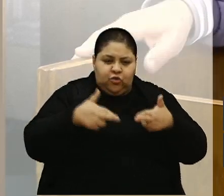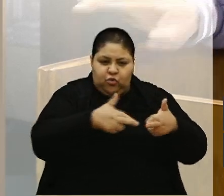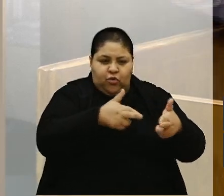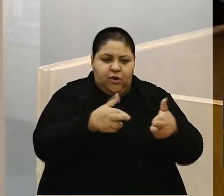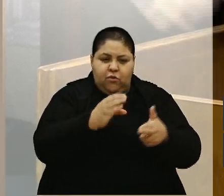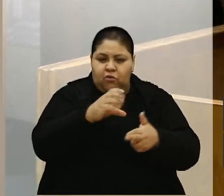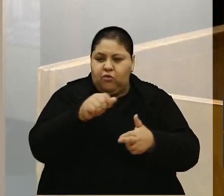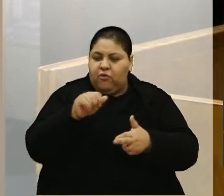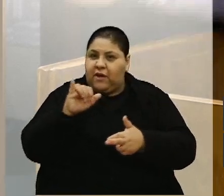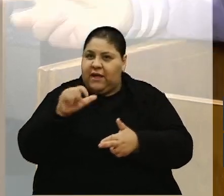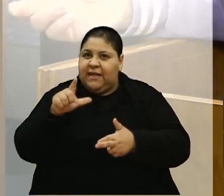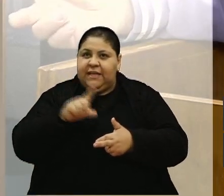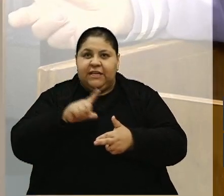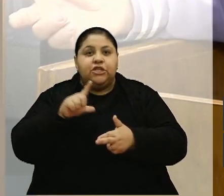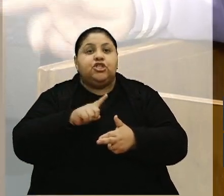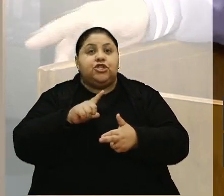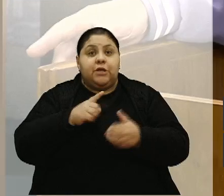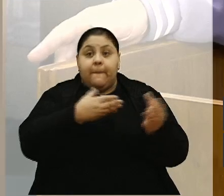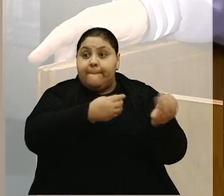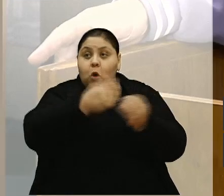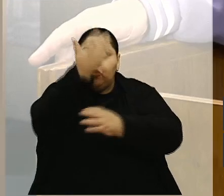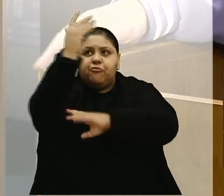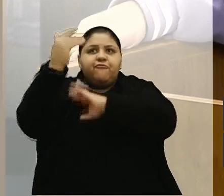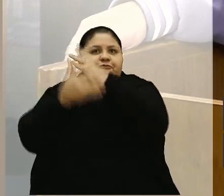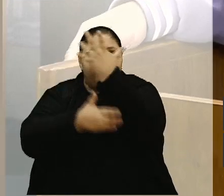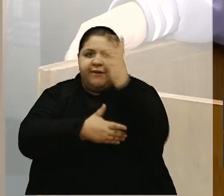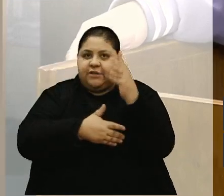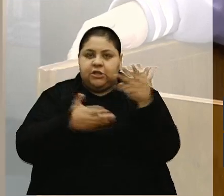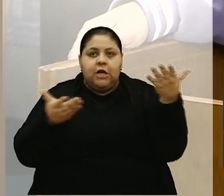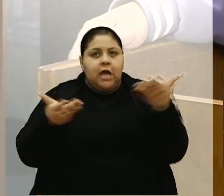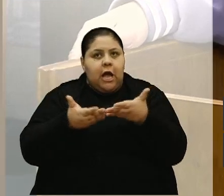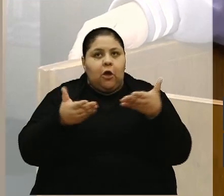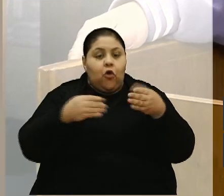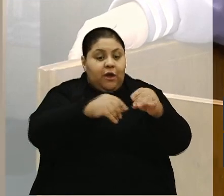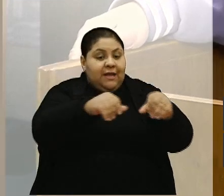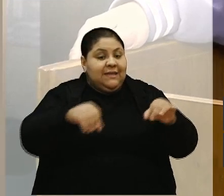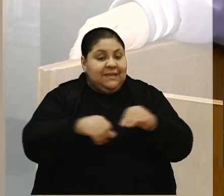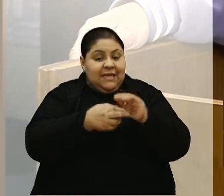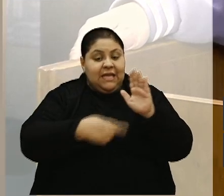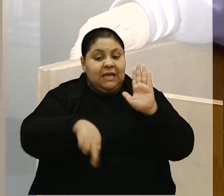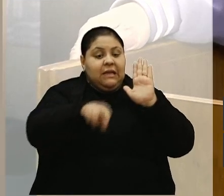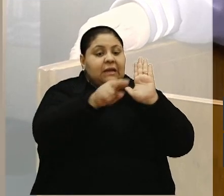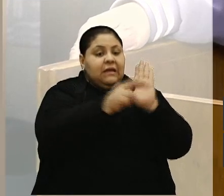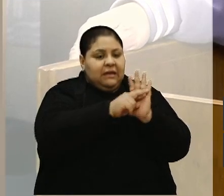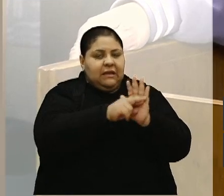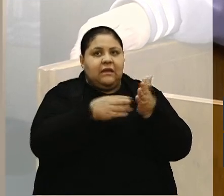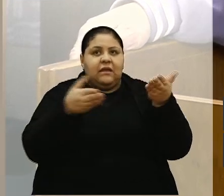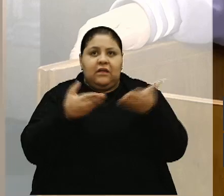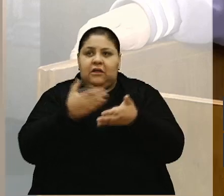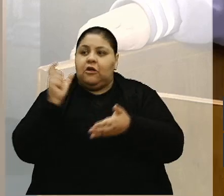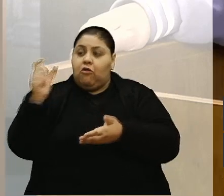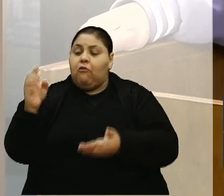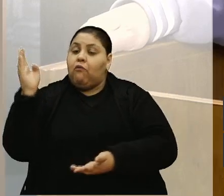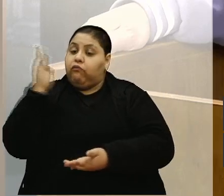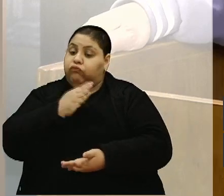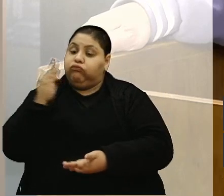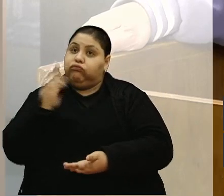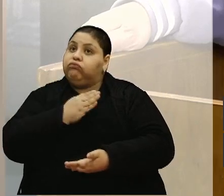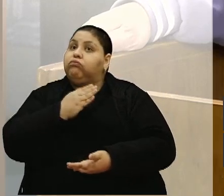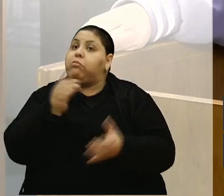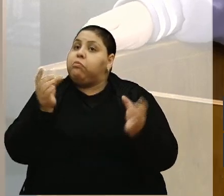foram prejudicadas, precisam refazer, então a palavra emergencial nesse momento tem que valer.